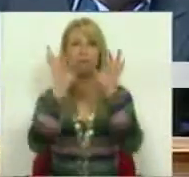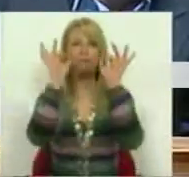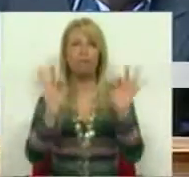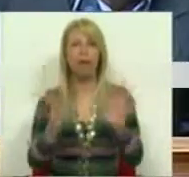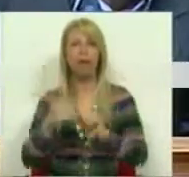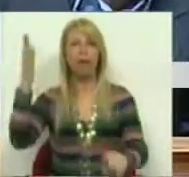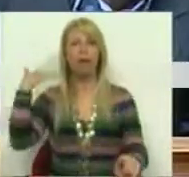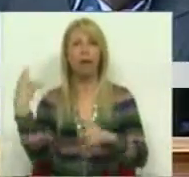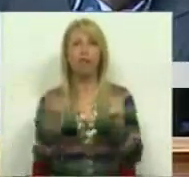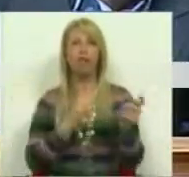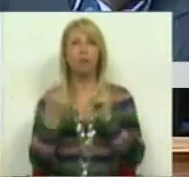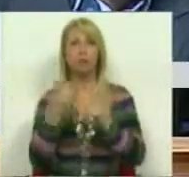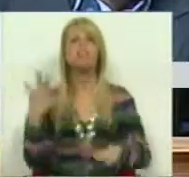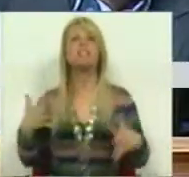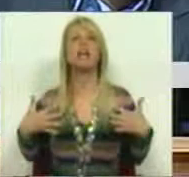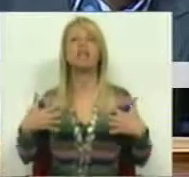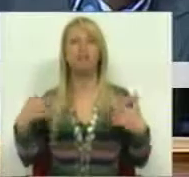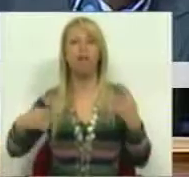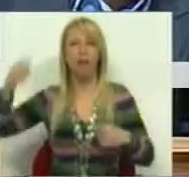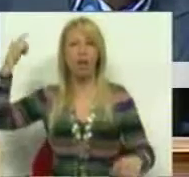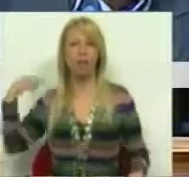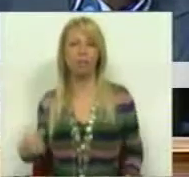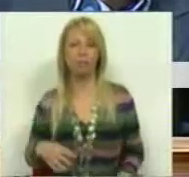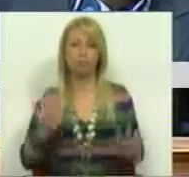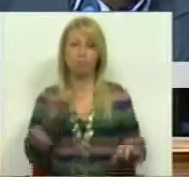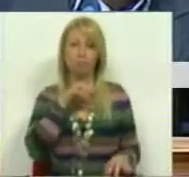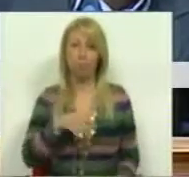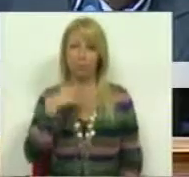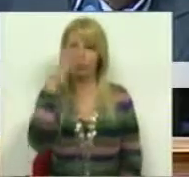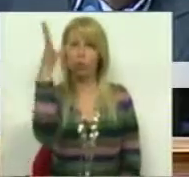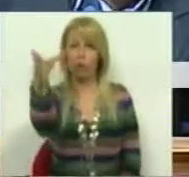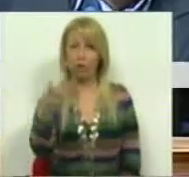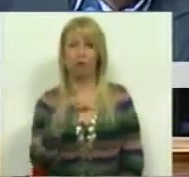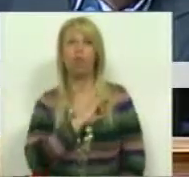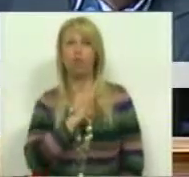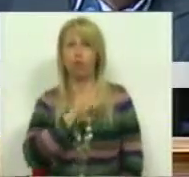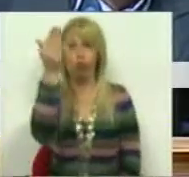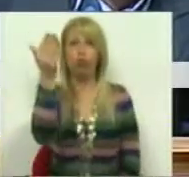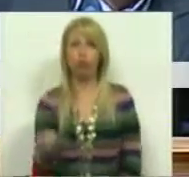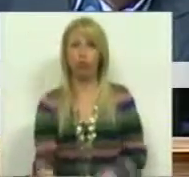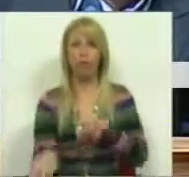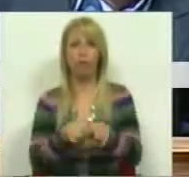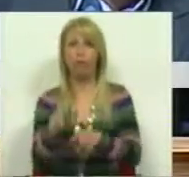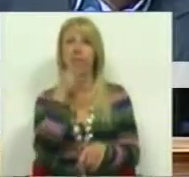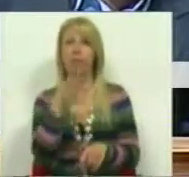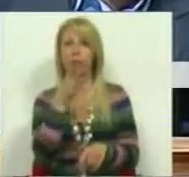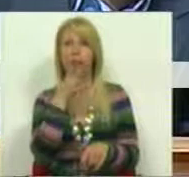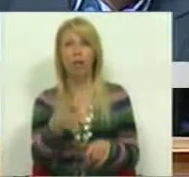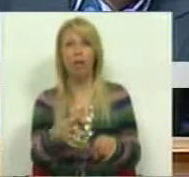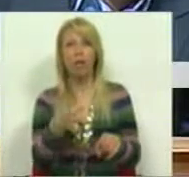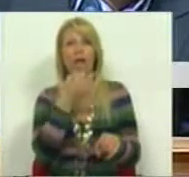discutimos na sexta-feira. Mas deixe-me que lhe diga que o Sr. Deputado foi muito